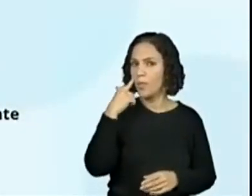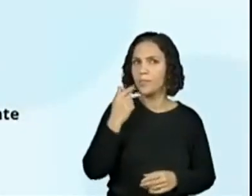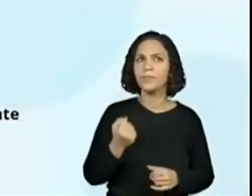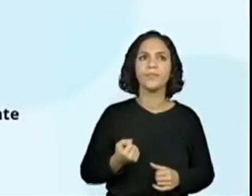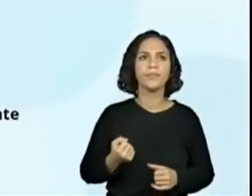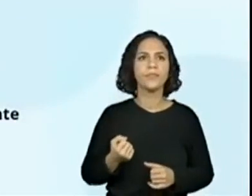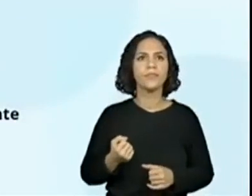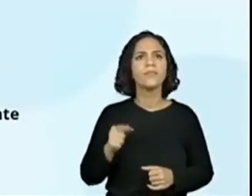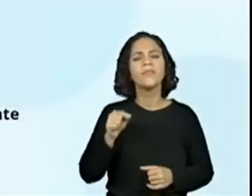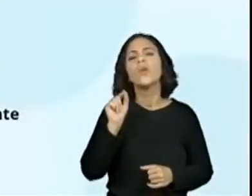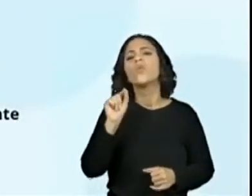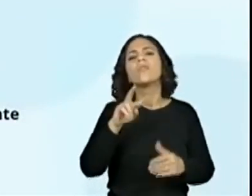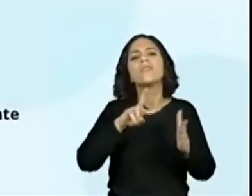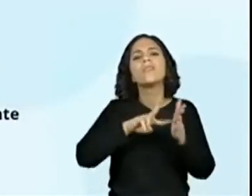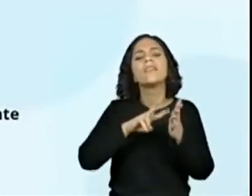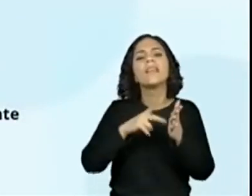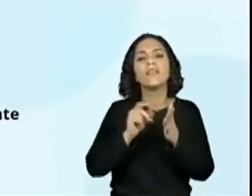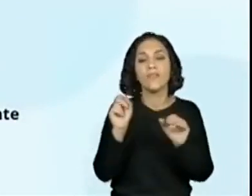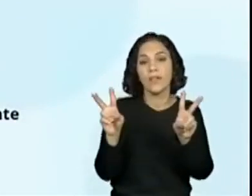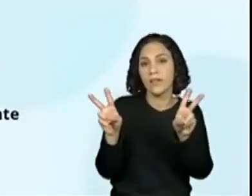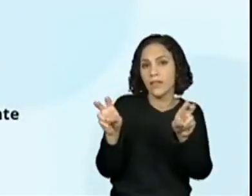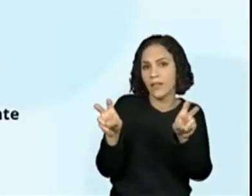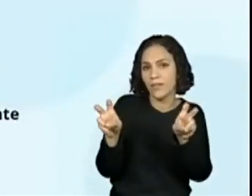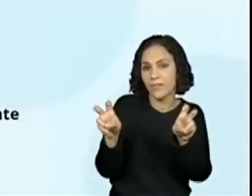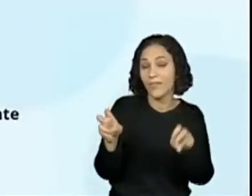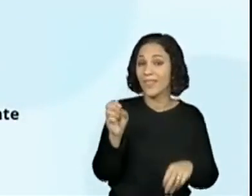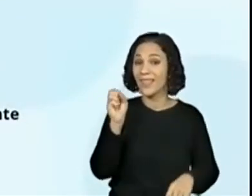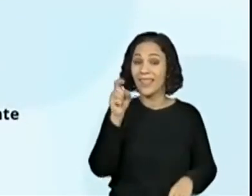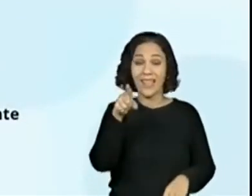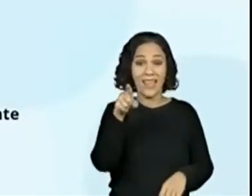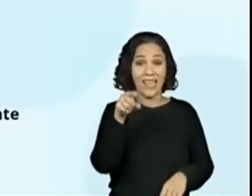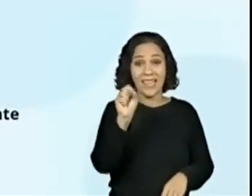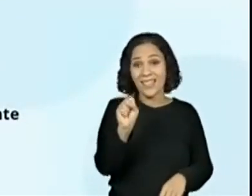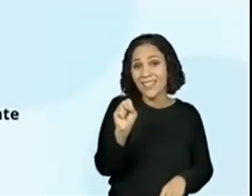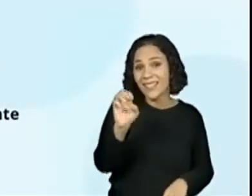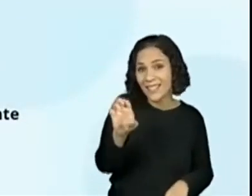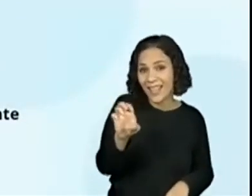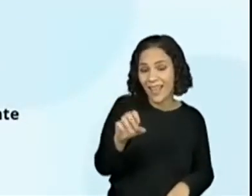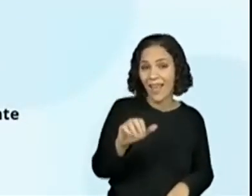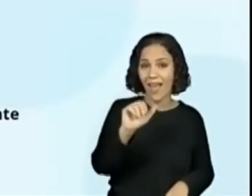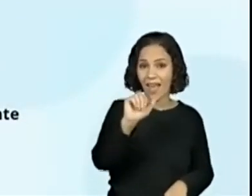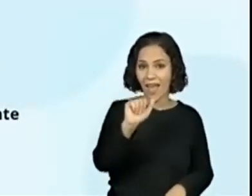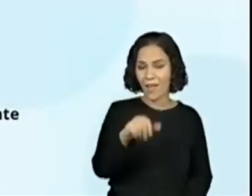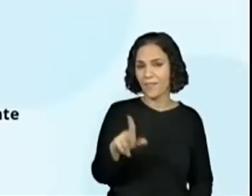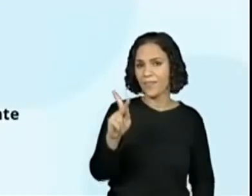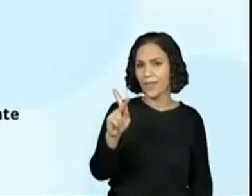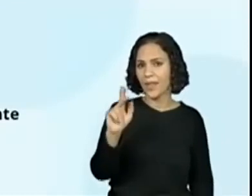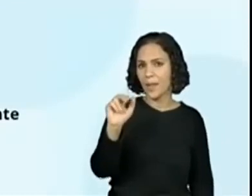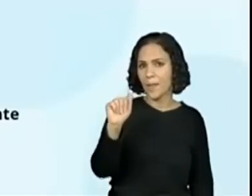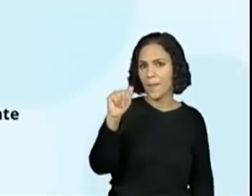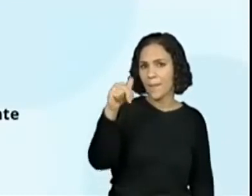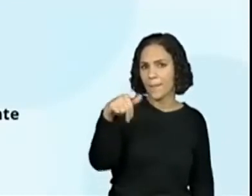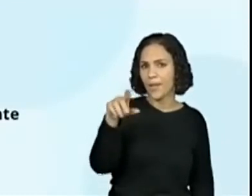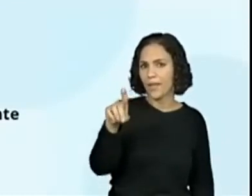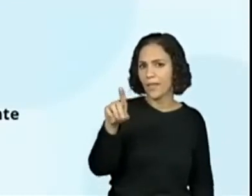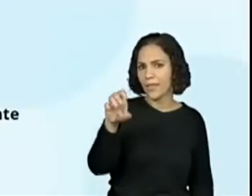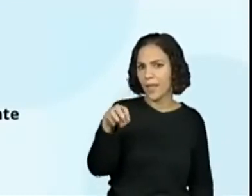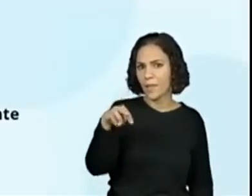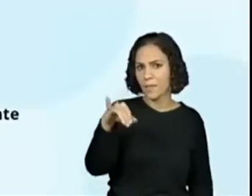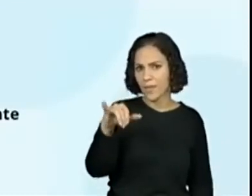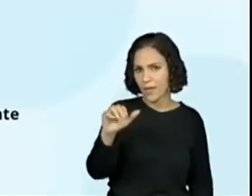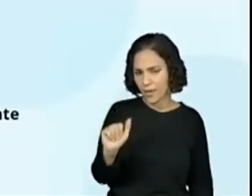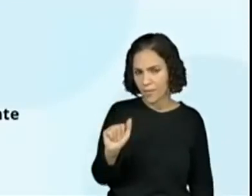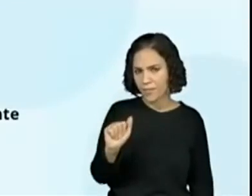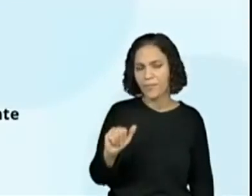O que significa o trecho se a pandemia não tem data para acabar? Na data de hoje, ainda faz